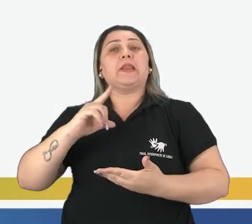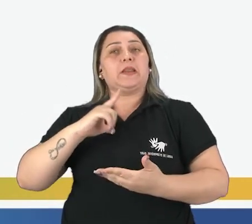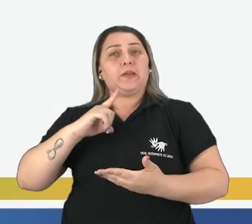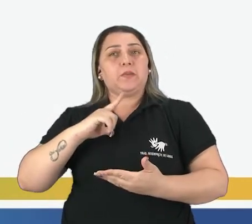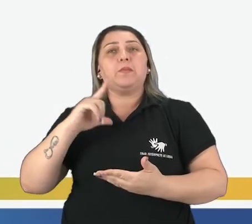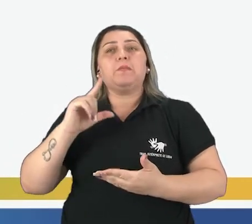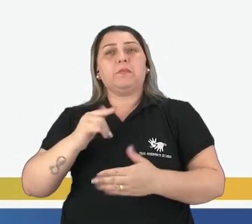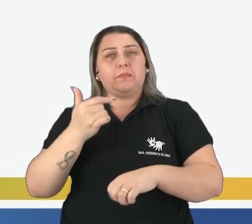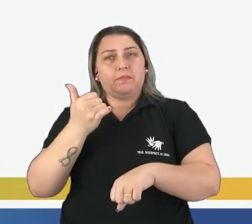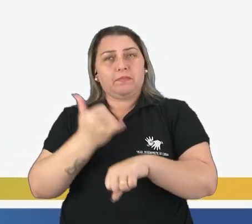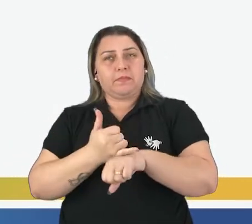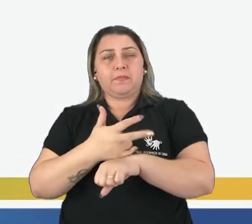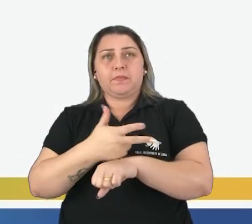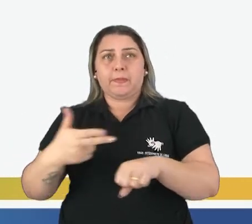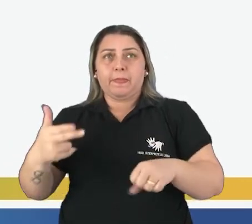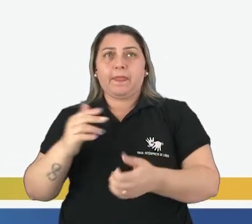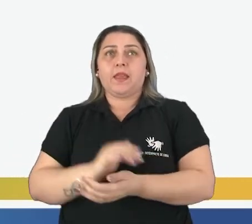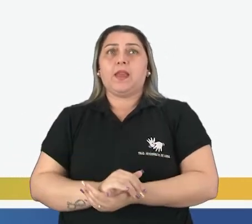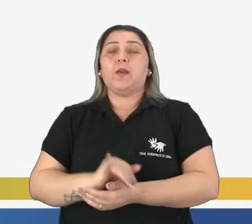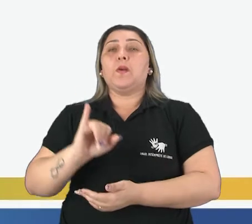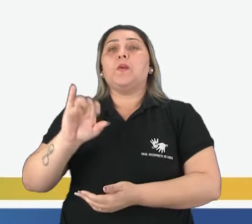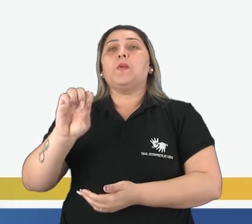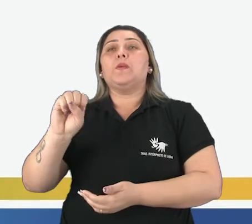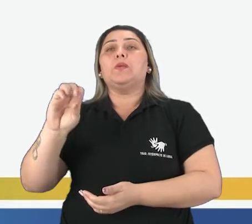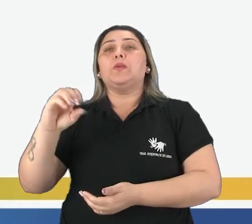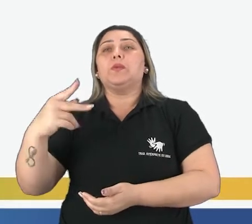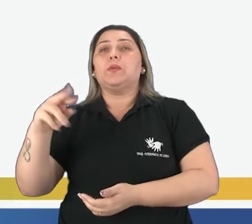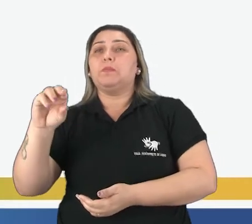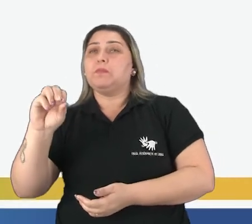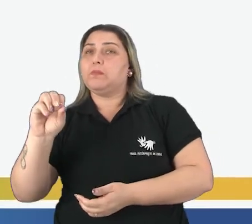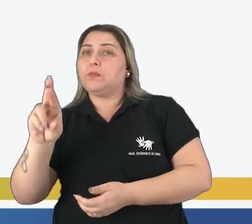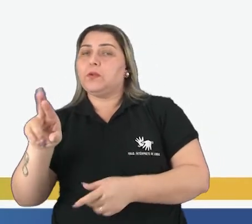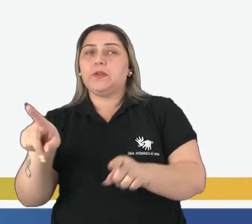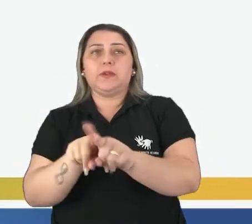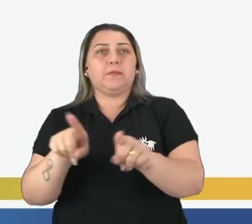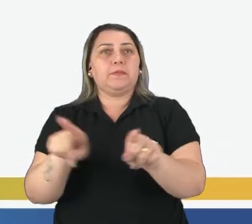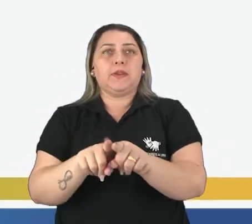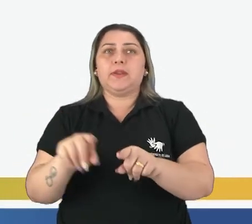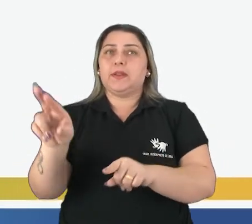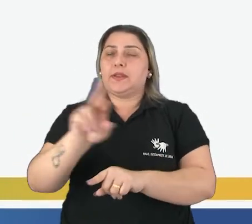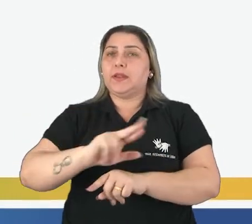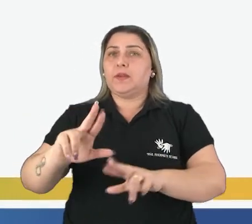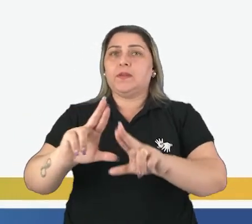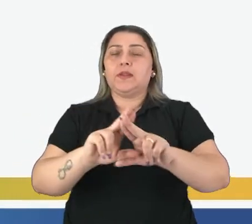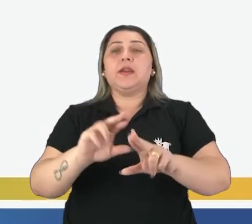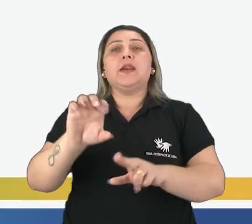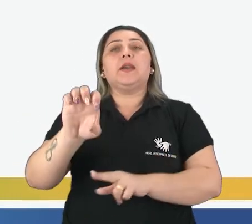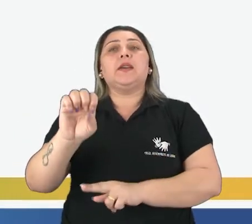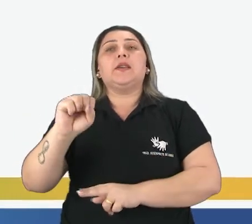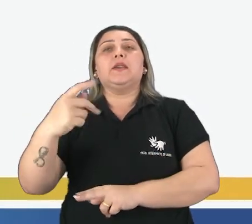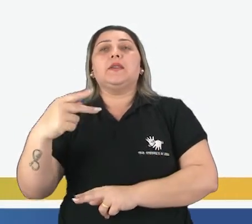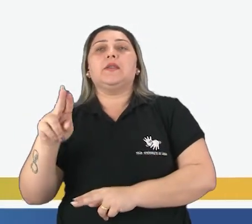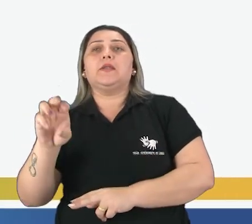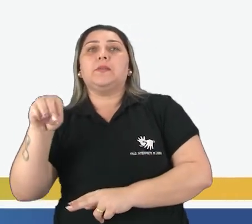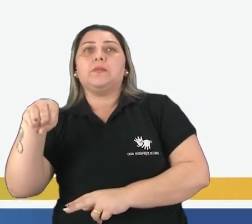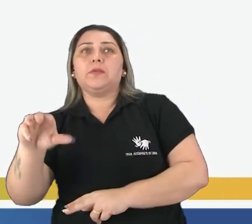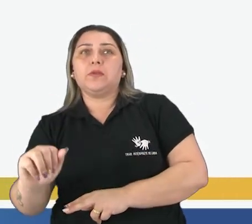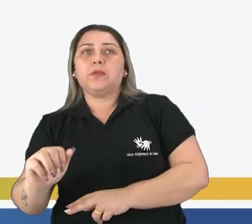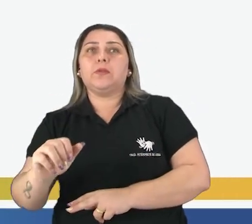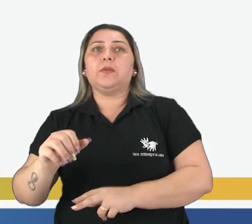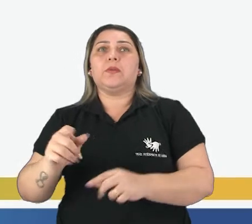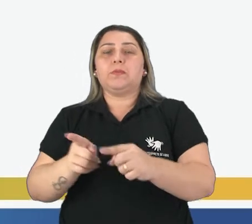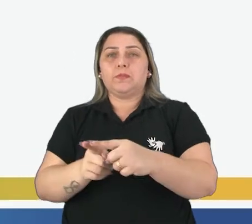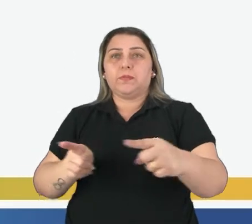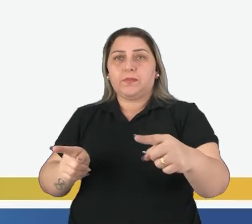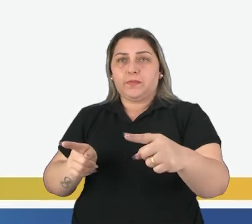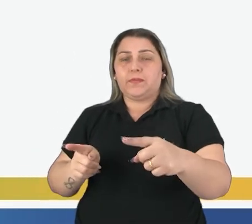um pouco de metal por dentro, metalizada. O isopor também não é reciclável. Os cabos de panela, aquele